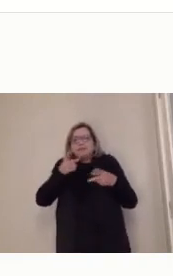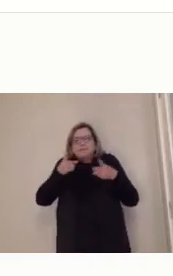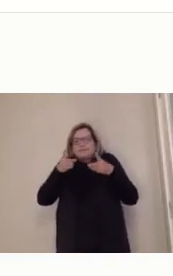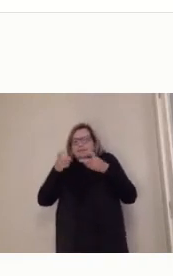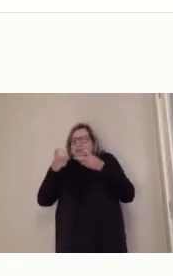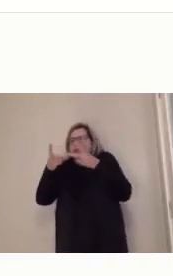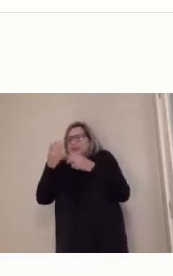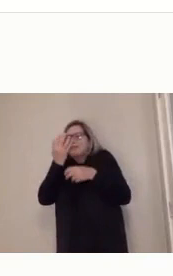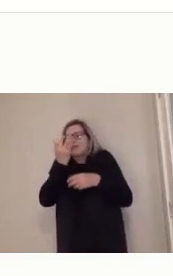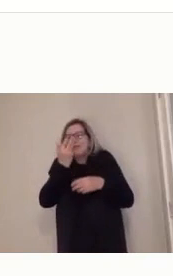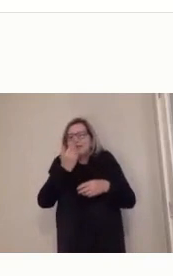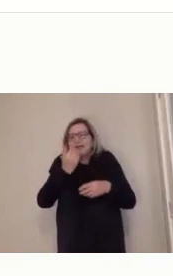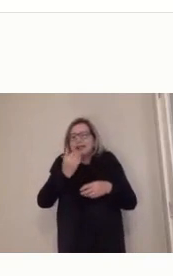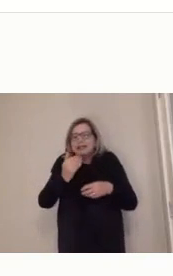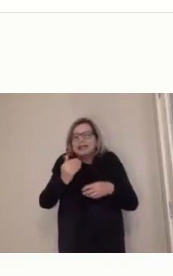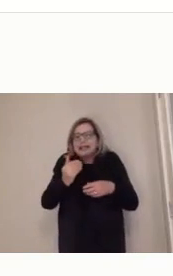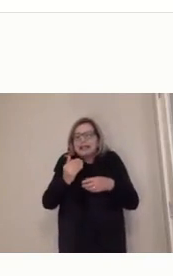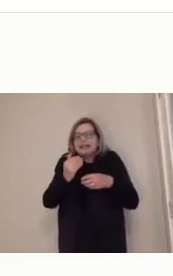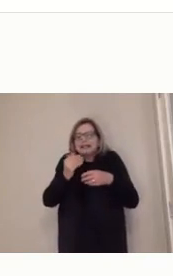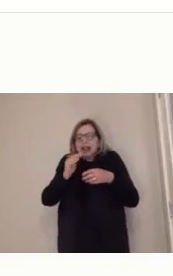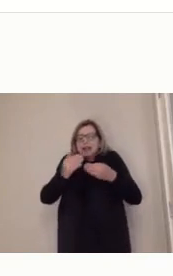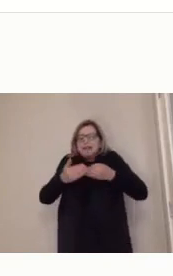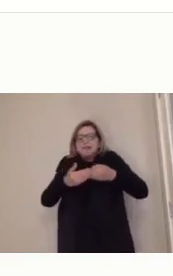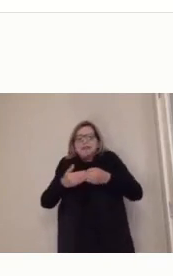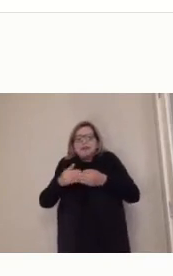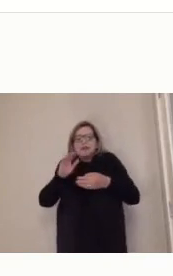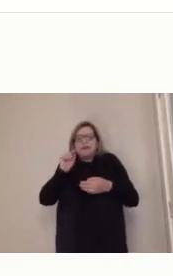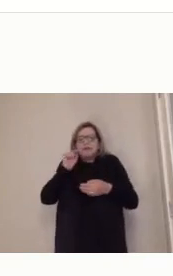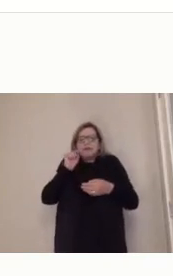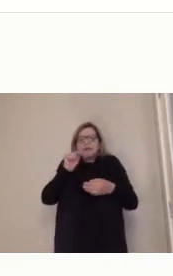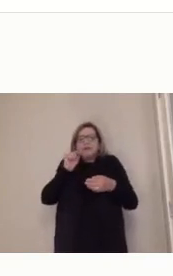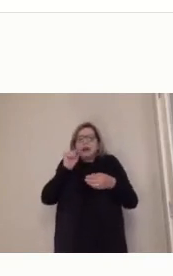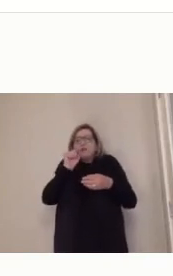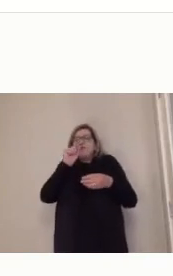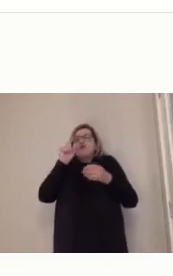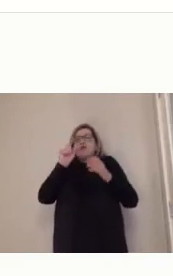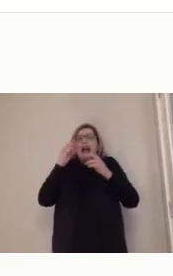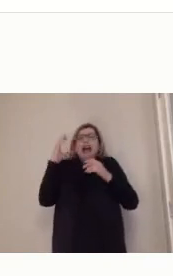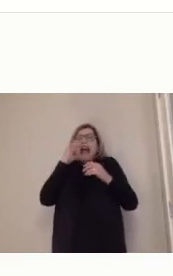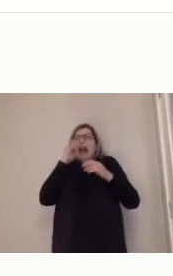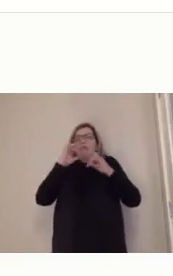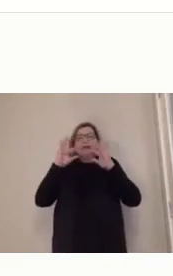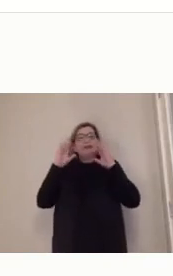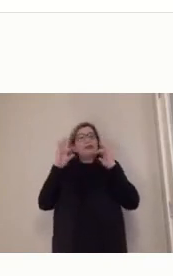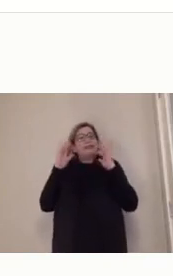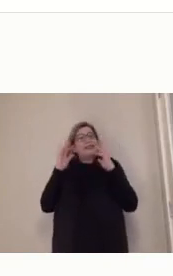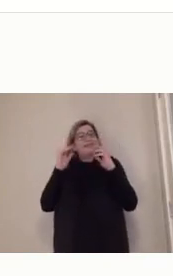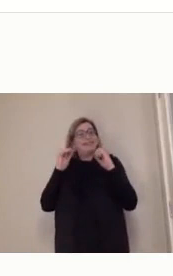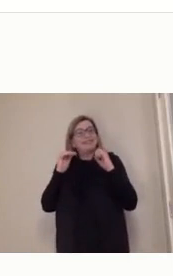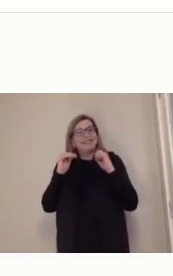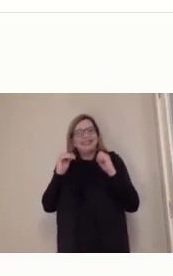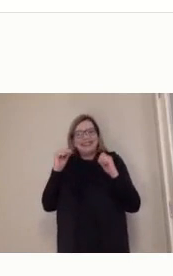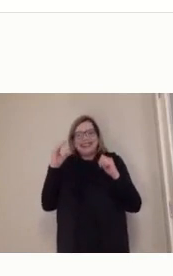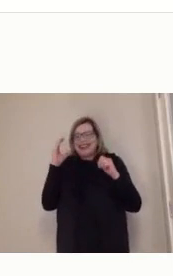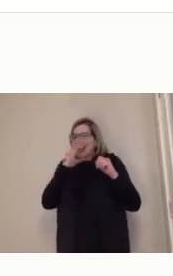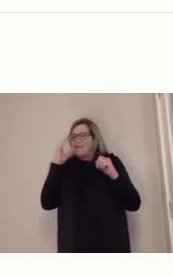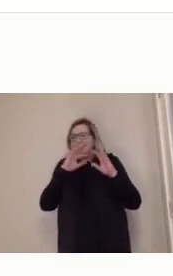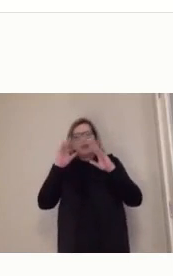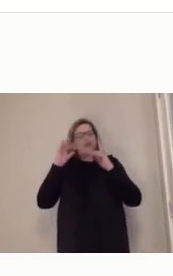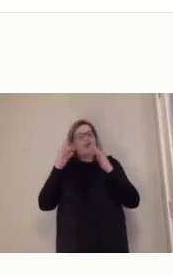pequenininha com o dedinho, né? Tem uma agilidade nos dedos, mesmo sem saber ler e escrever, né?